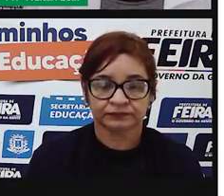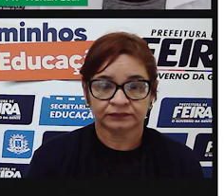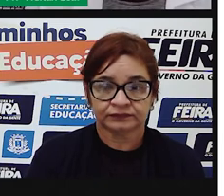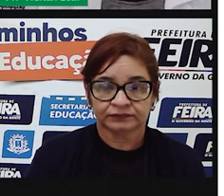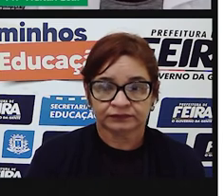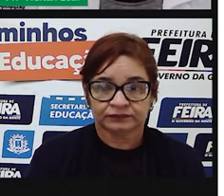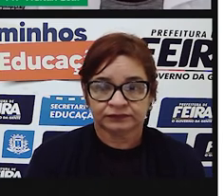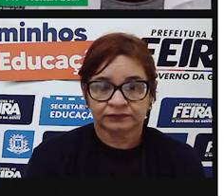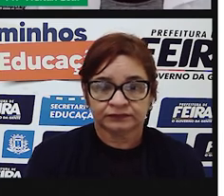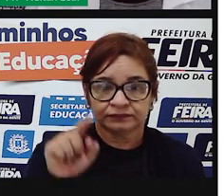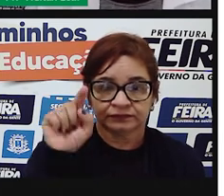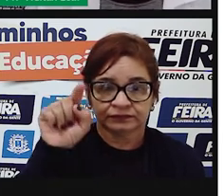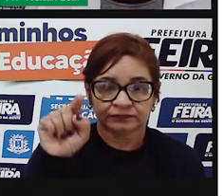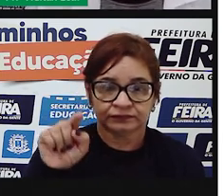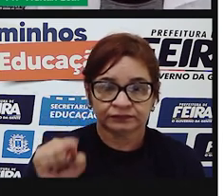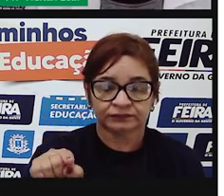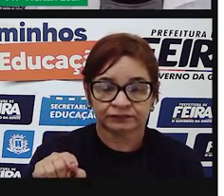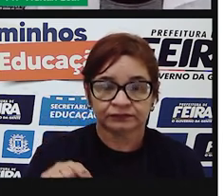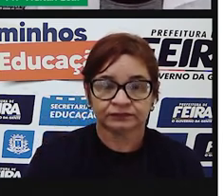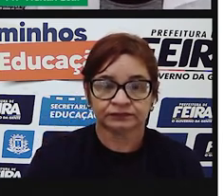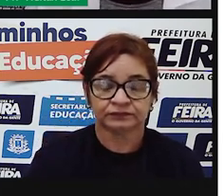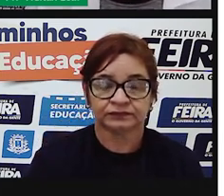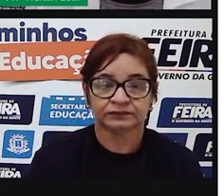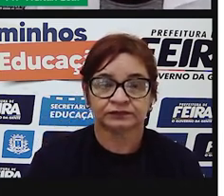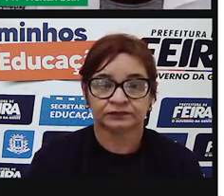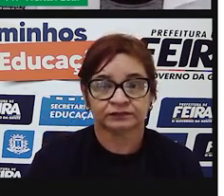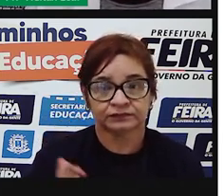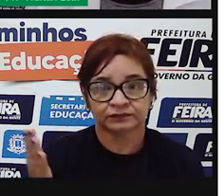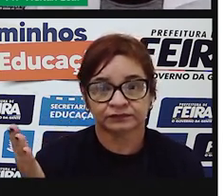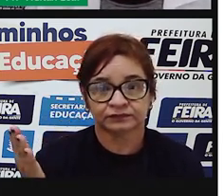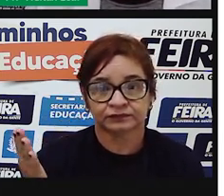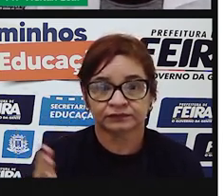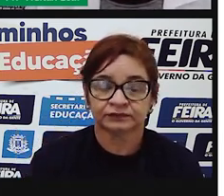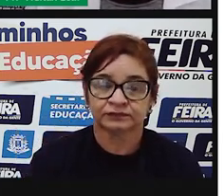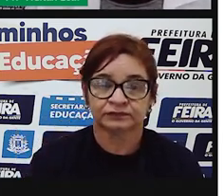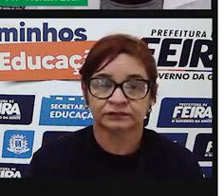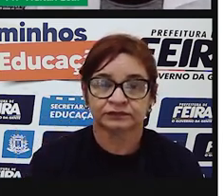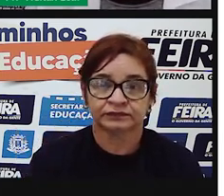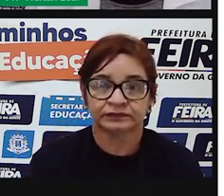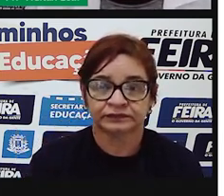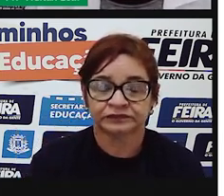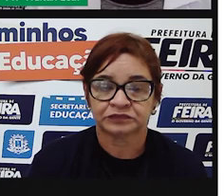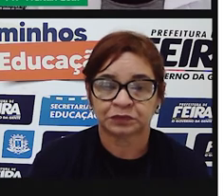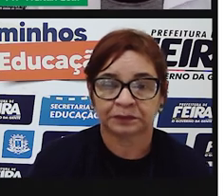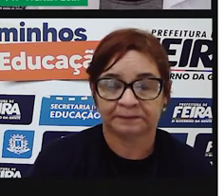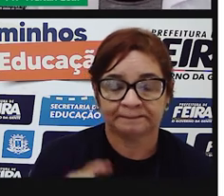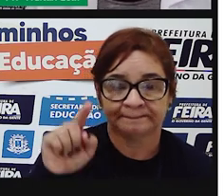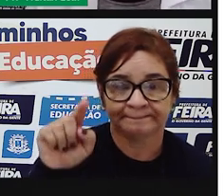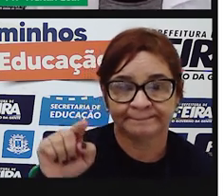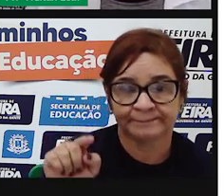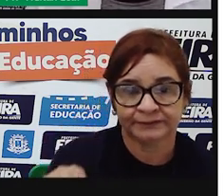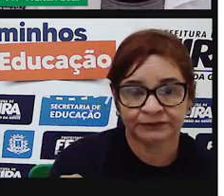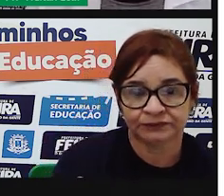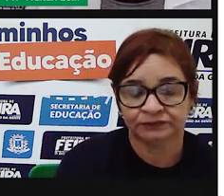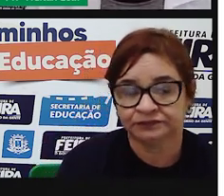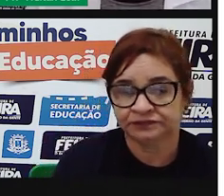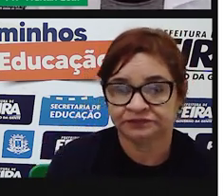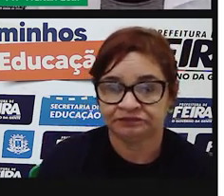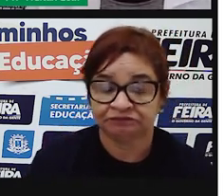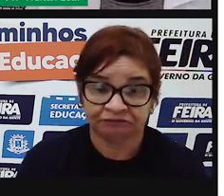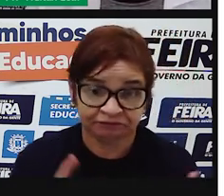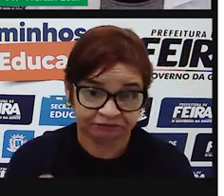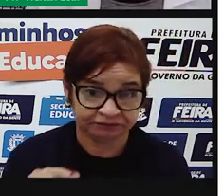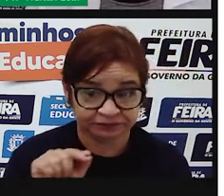Dois pontos. Então, os dois pontos, o em cima e o embaixo, diferente da